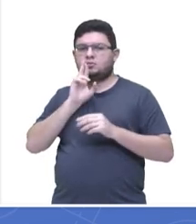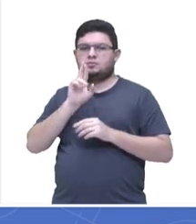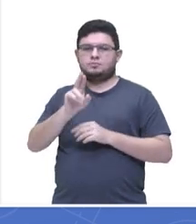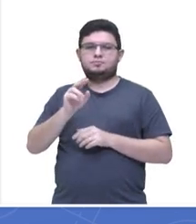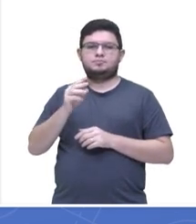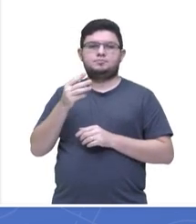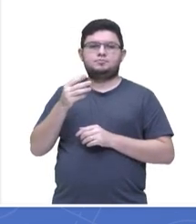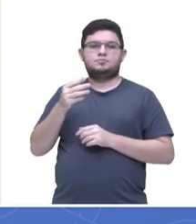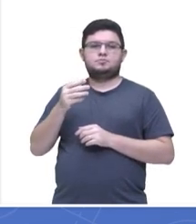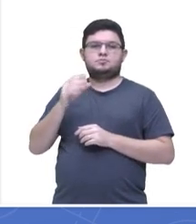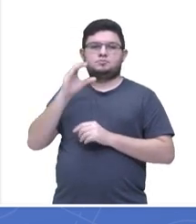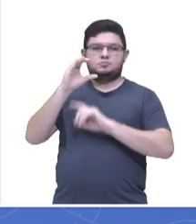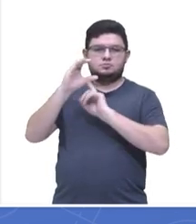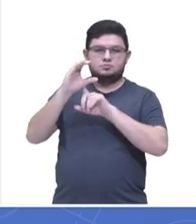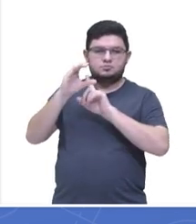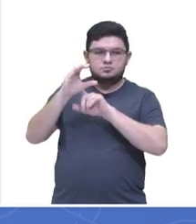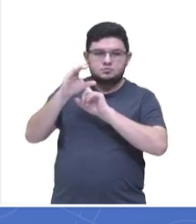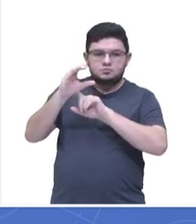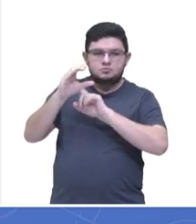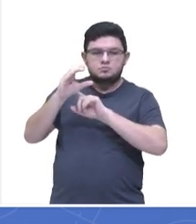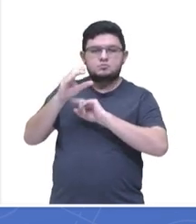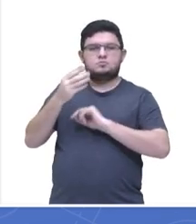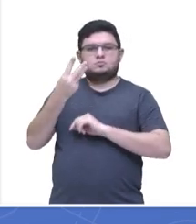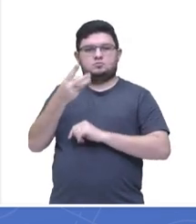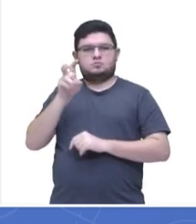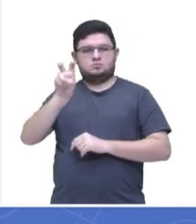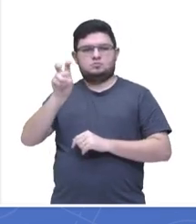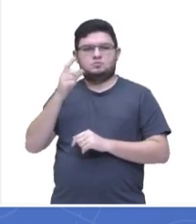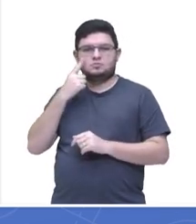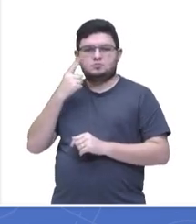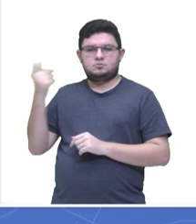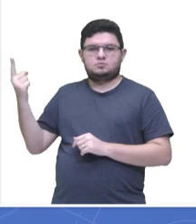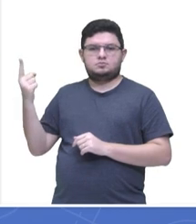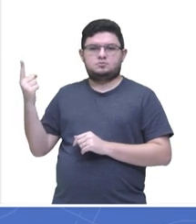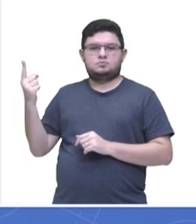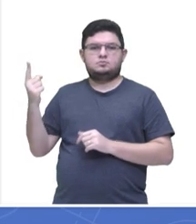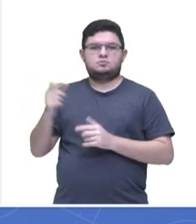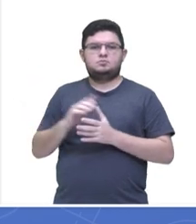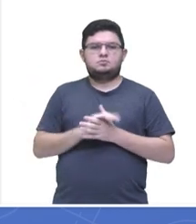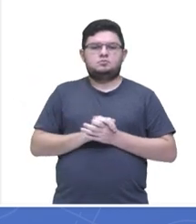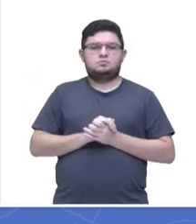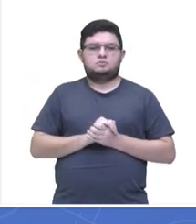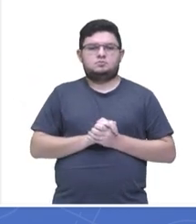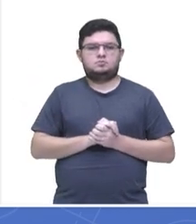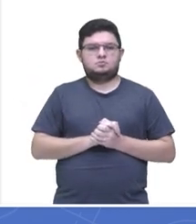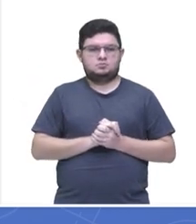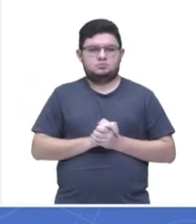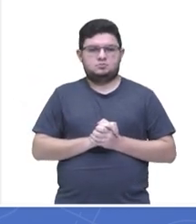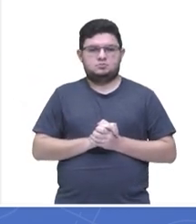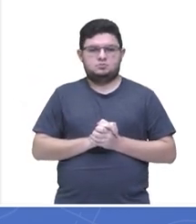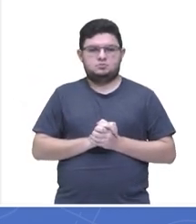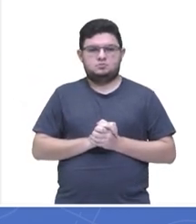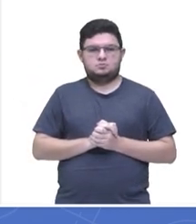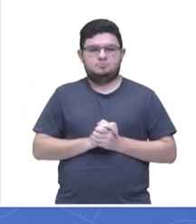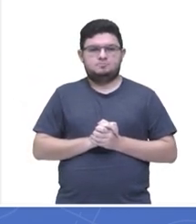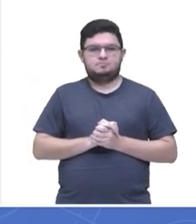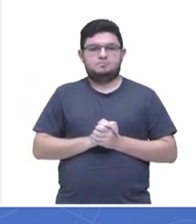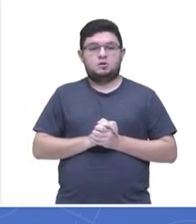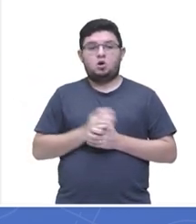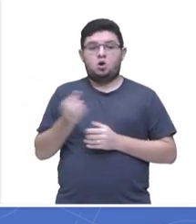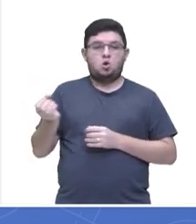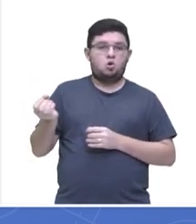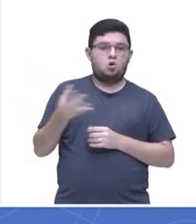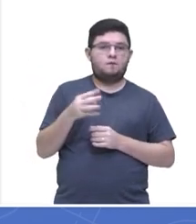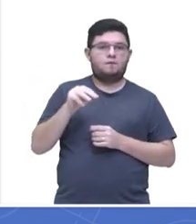a letra C. Desculpa, nossa resposta aqui é a letra C. ou seja, a nova média